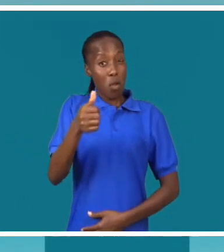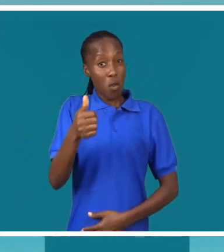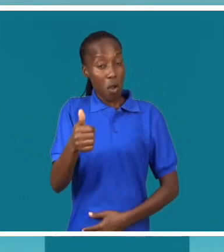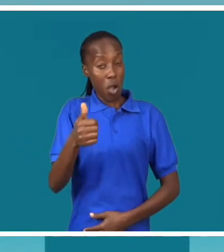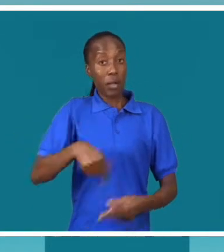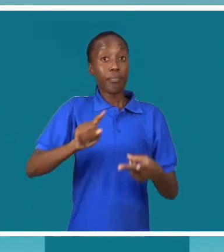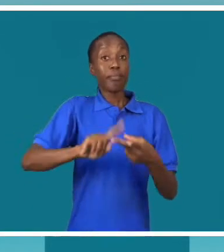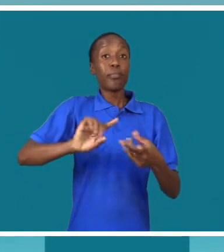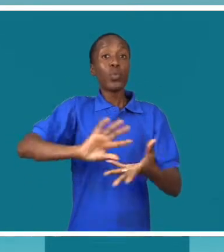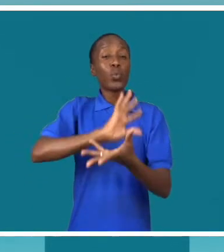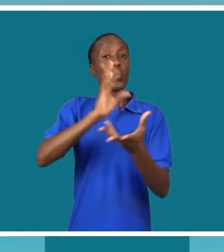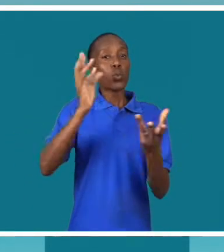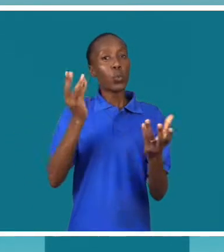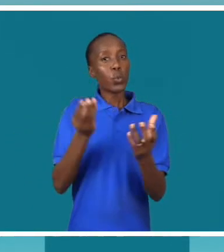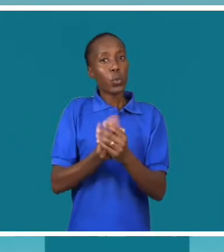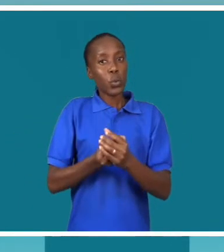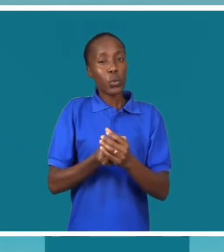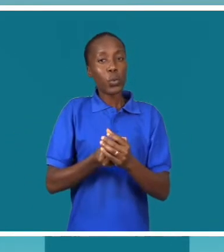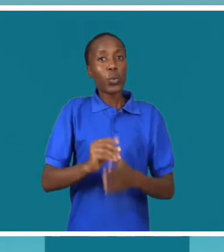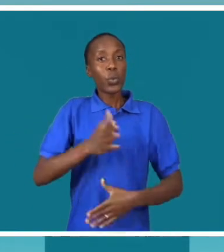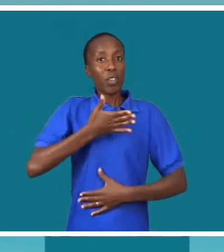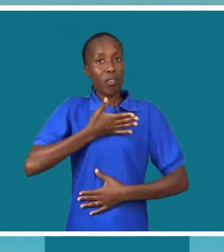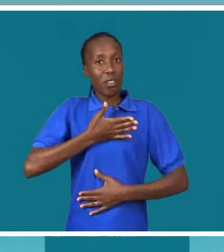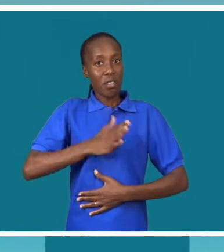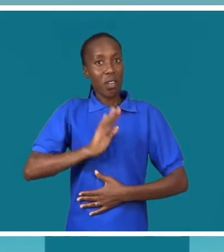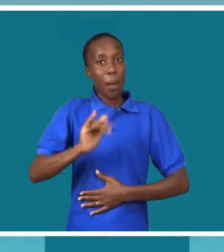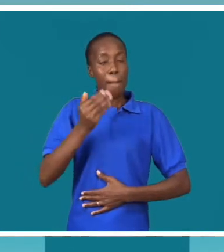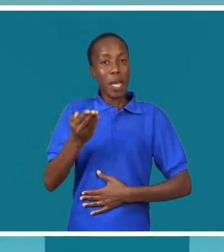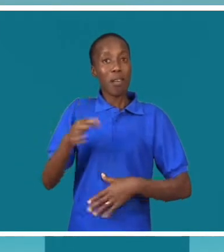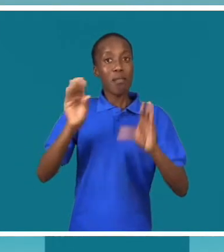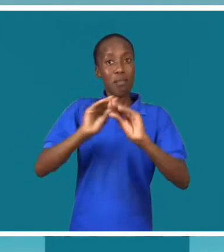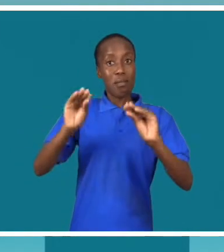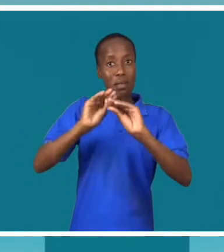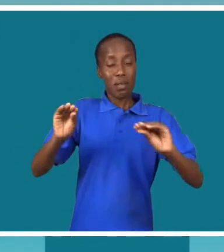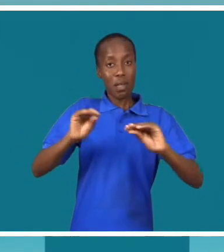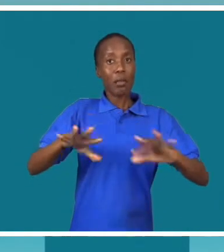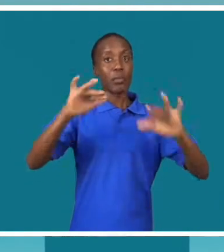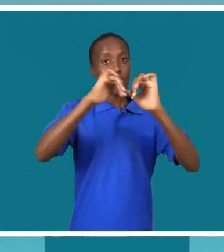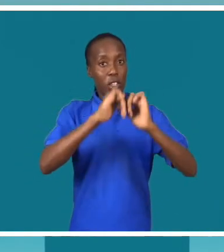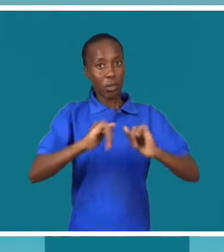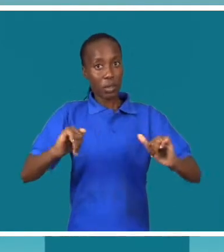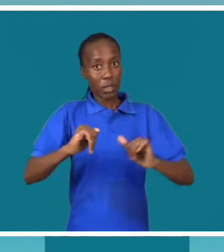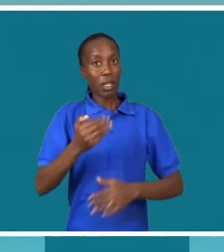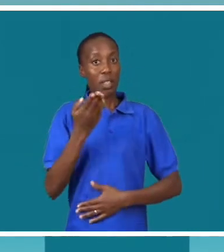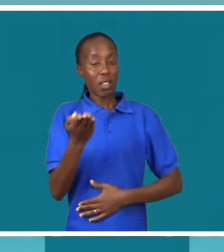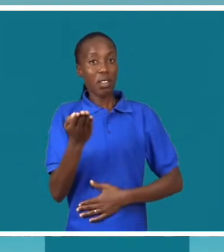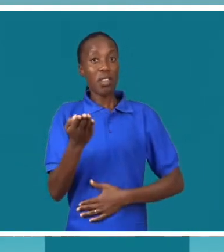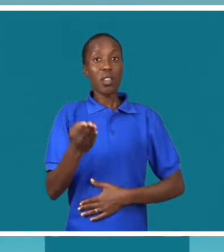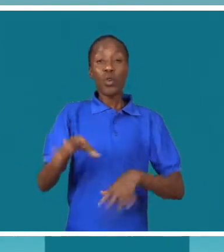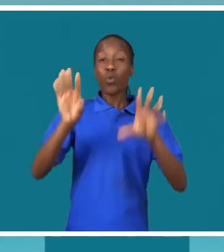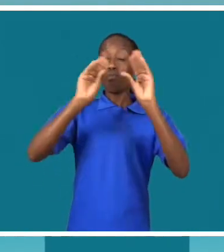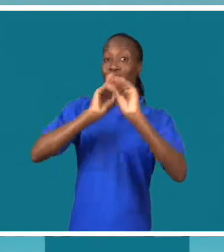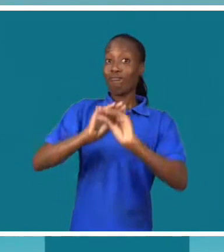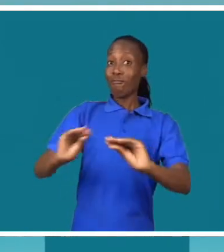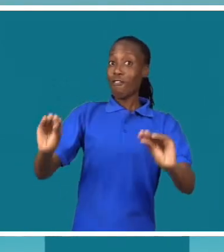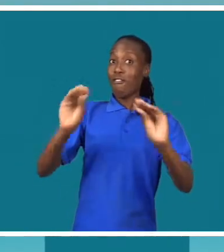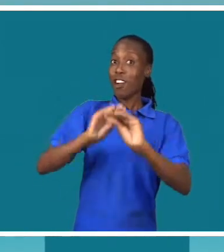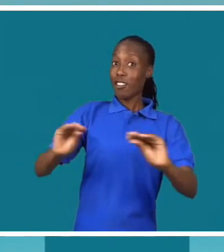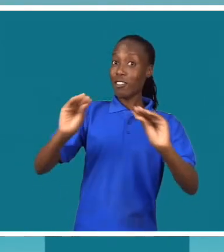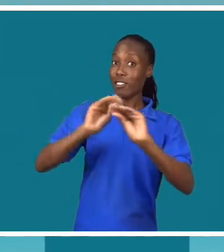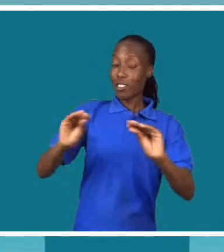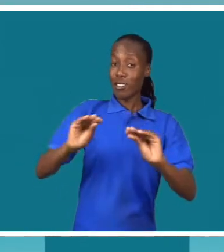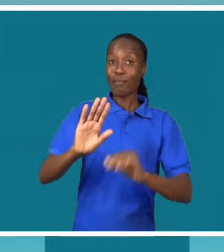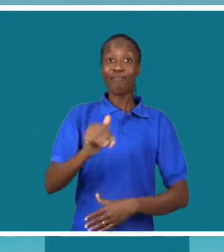melhor tudo aquilo que são as necessidades educativas especiais dentro do processo de ensino